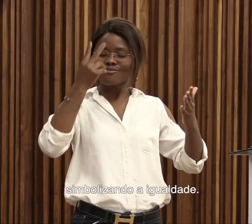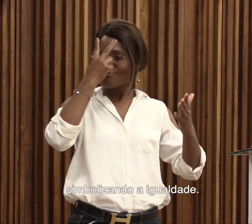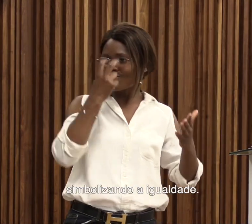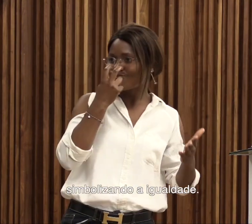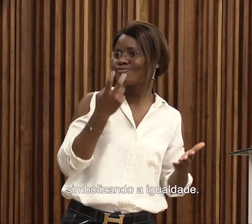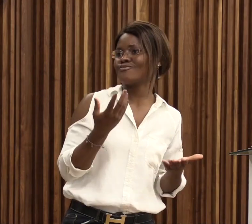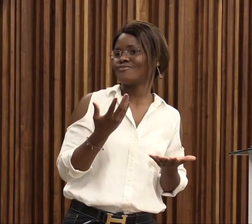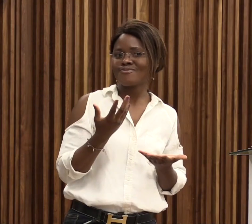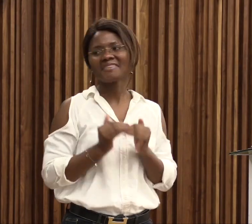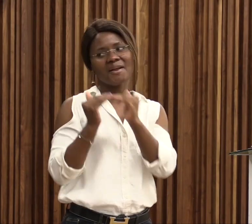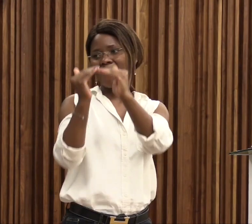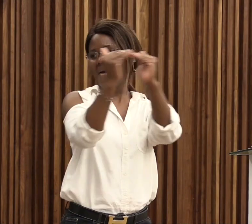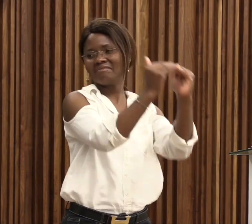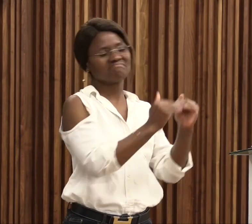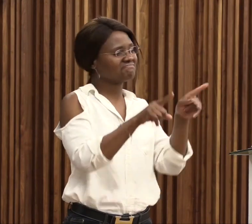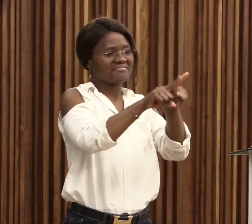a igualdade.